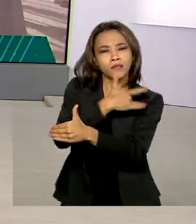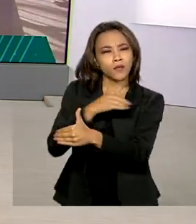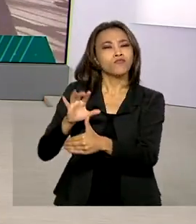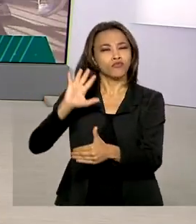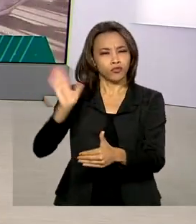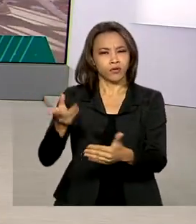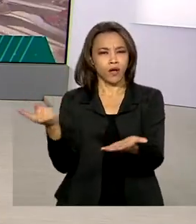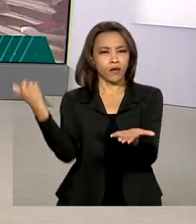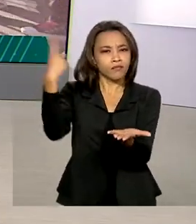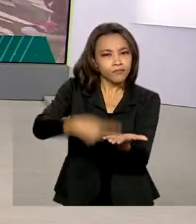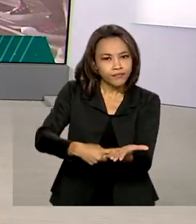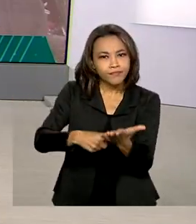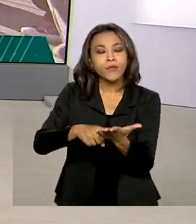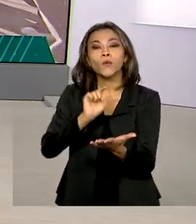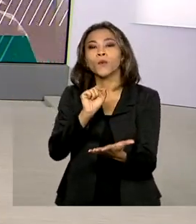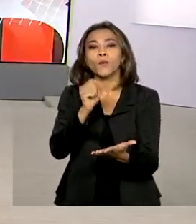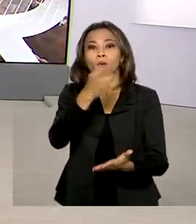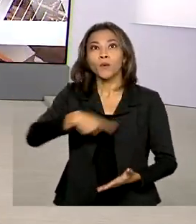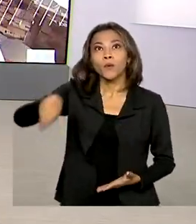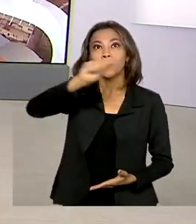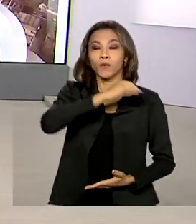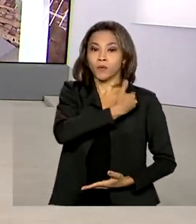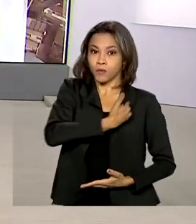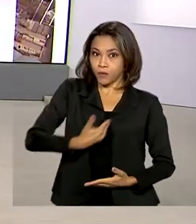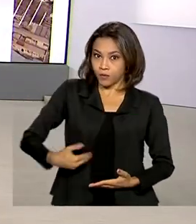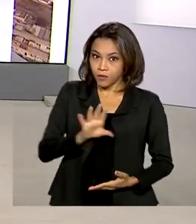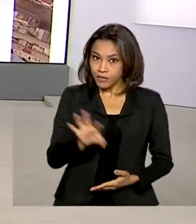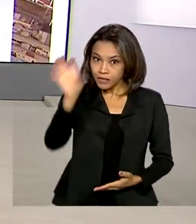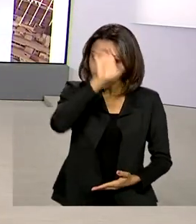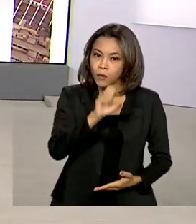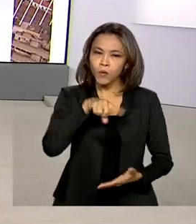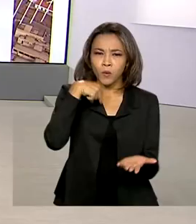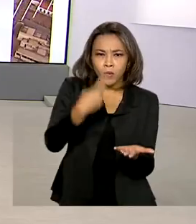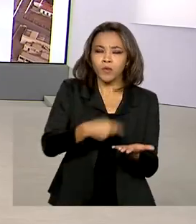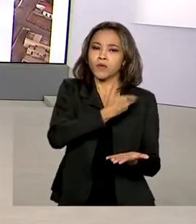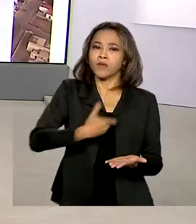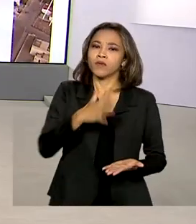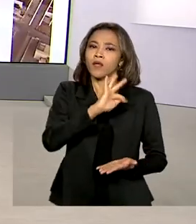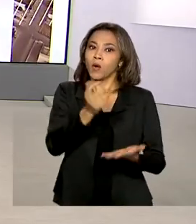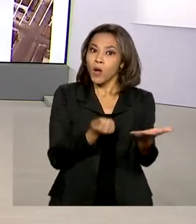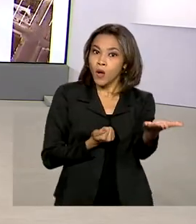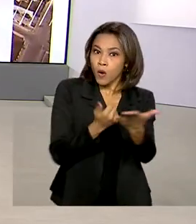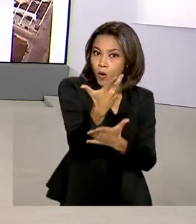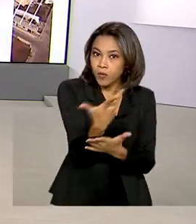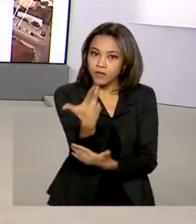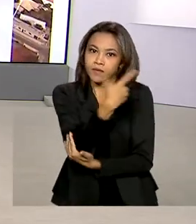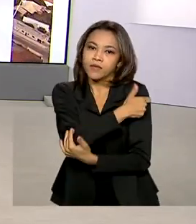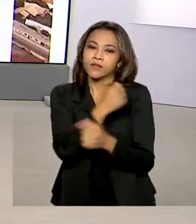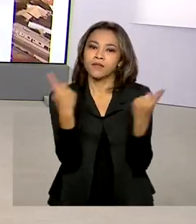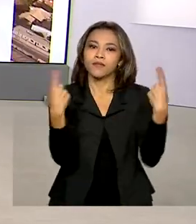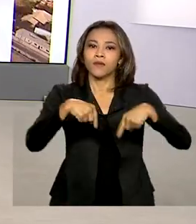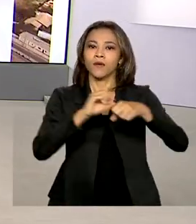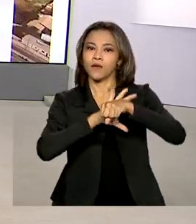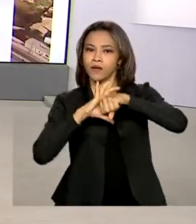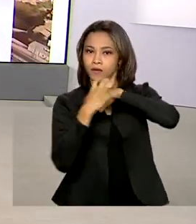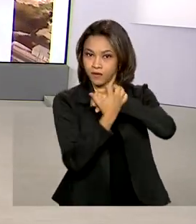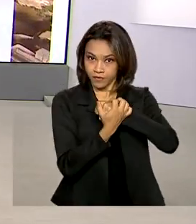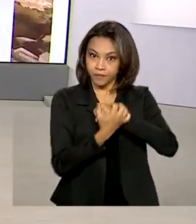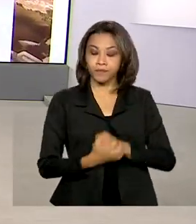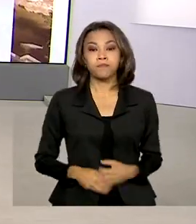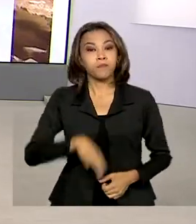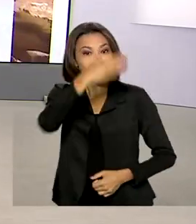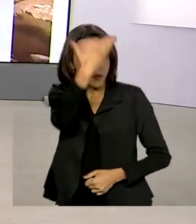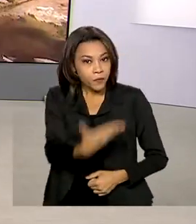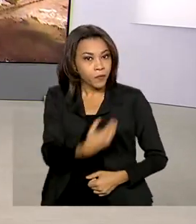reafirmou aos governadores o compromisso do governo federal com a compra de vacinas contra a Covid-19. O ministro